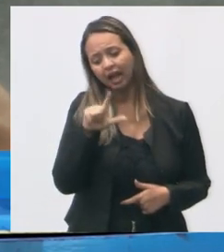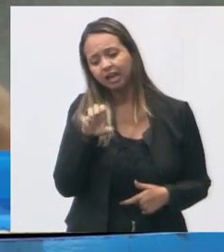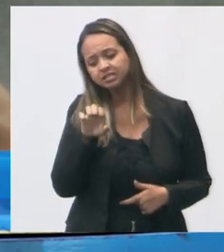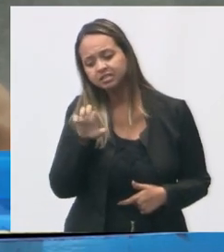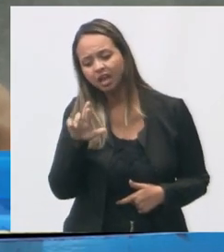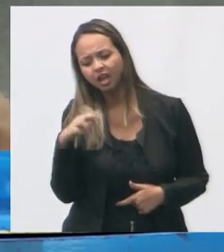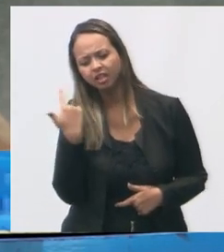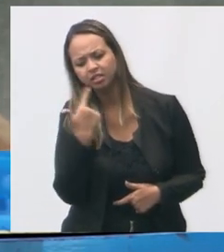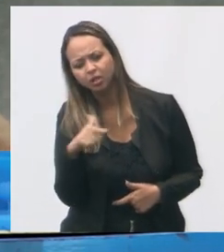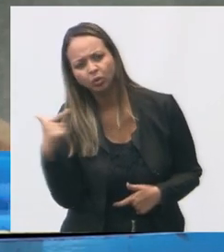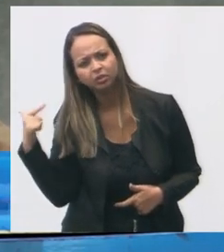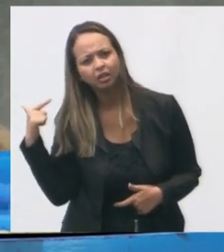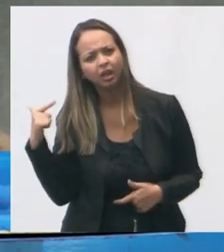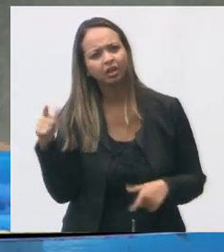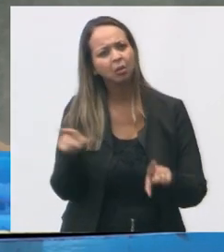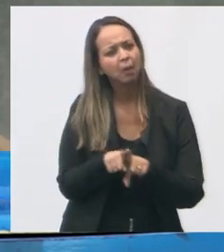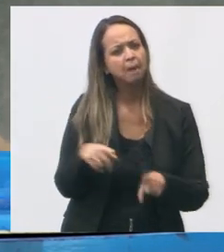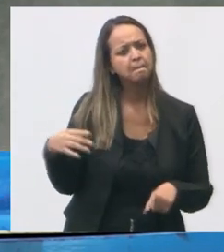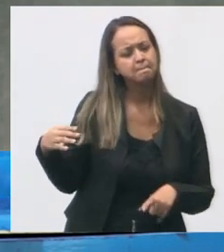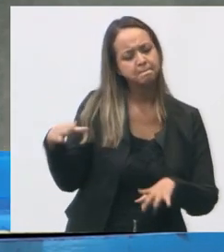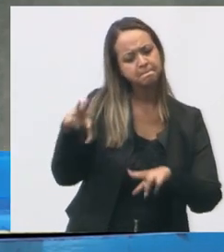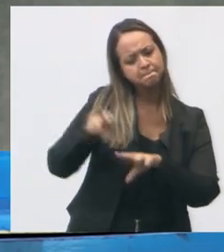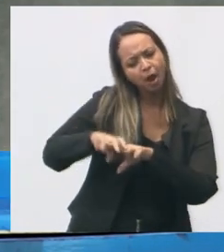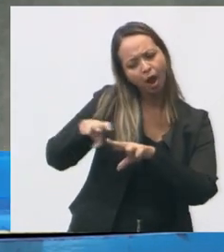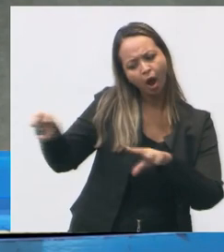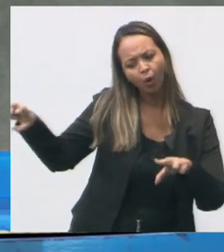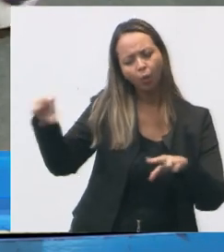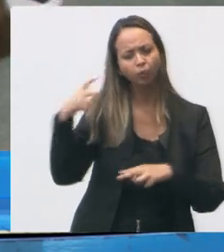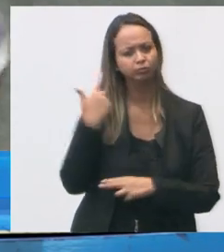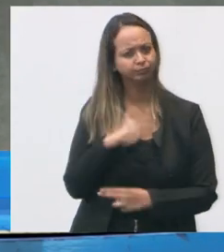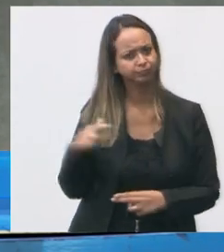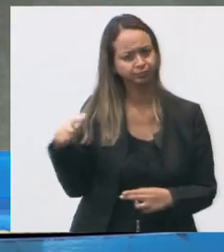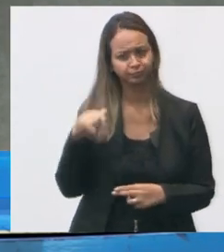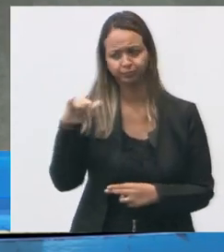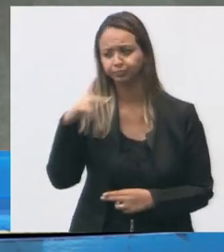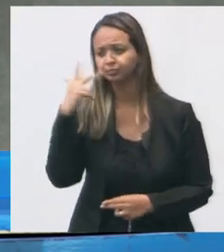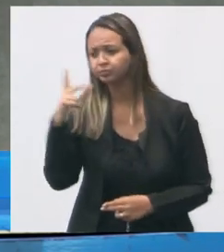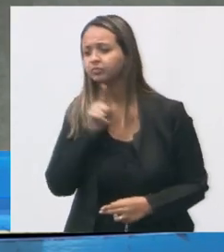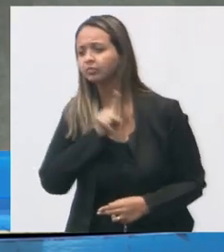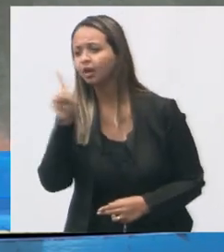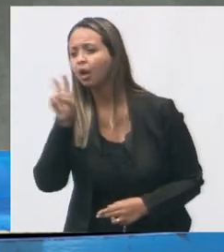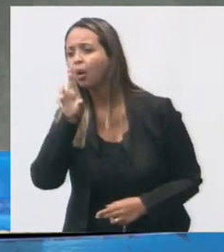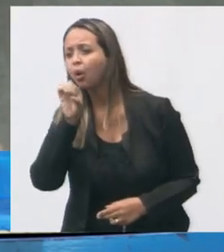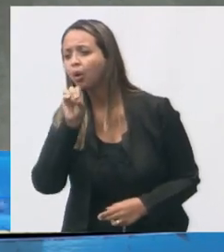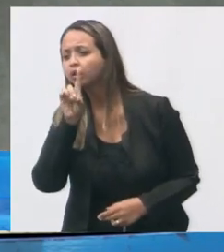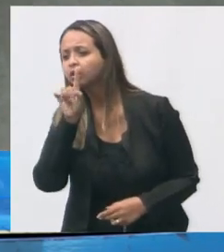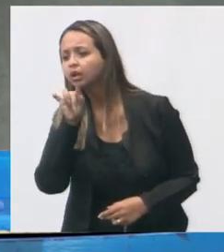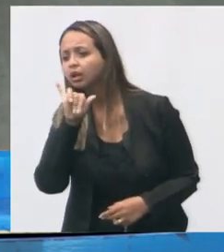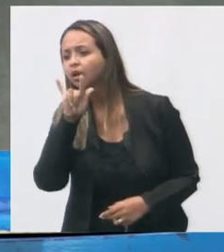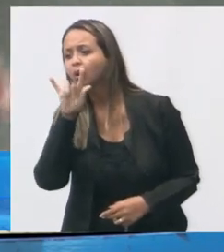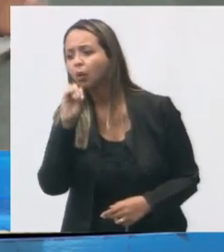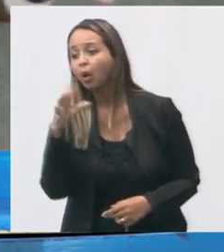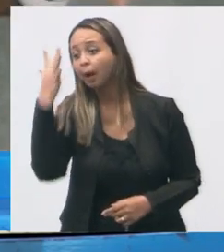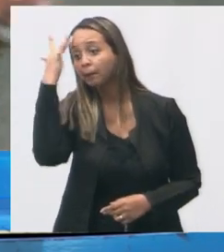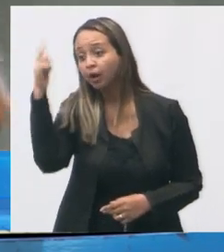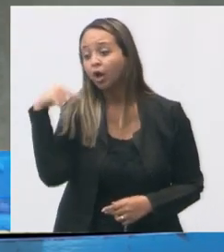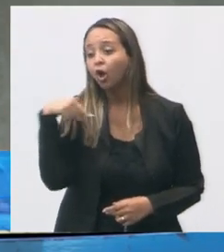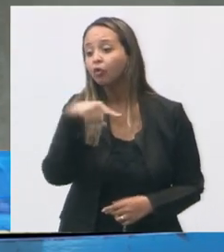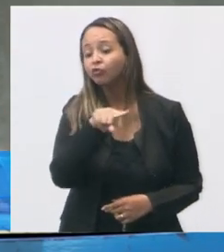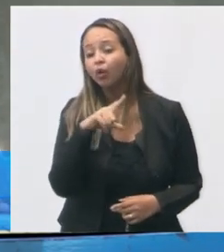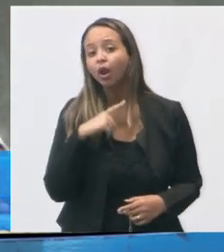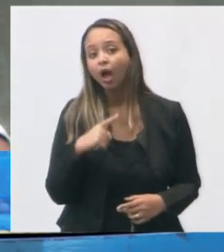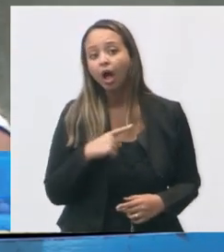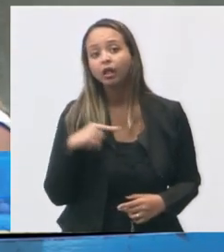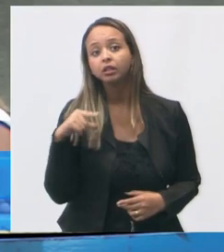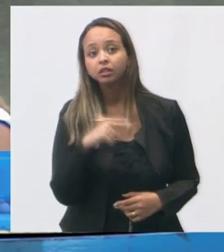que não tem um banco para o jovem sentar. Se algum de vocês falar assim, Rodrigo, pode deixar, amanhã mesmo eu vou oferecer,